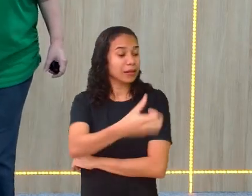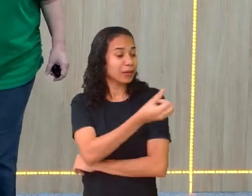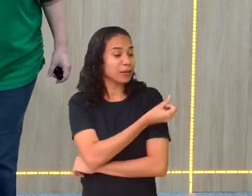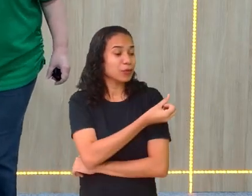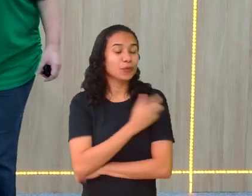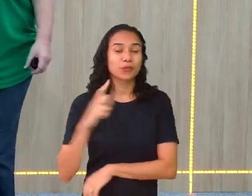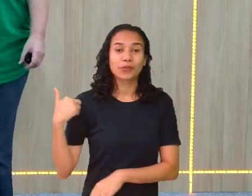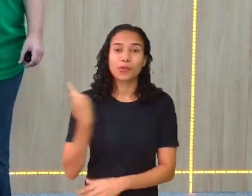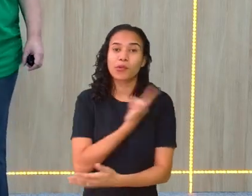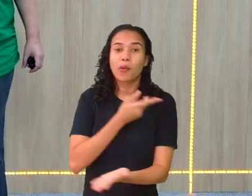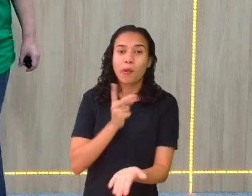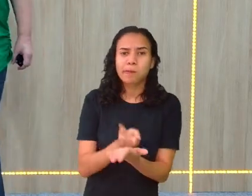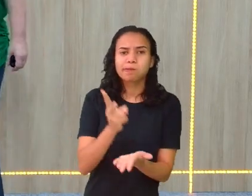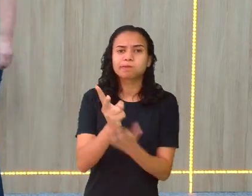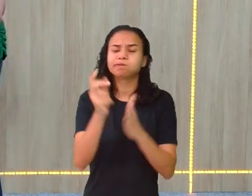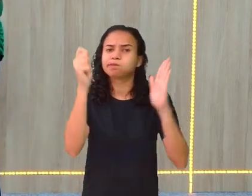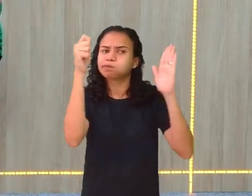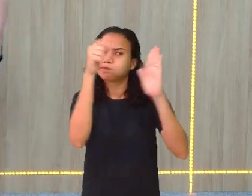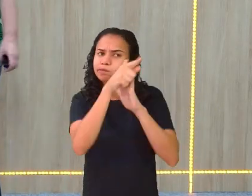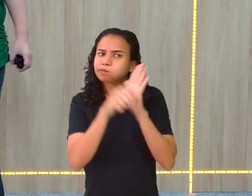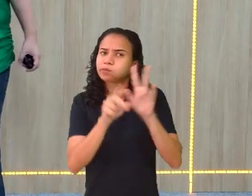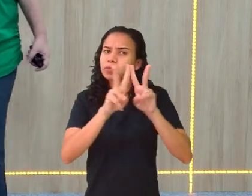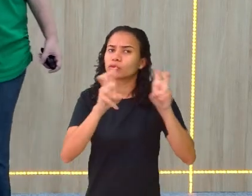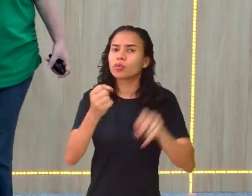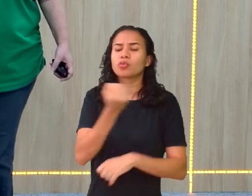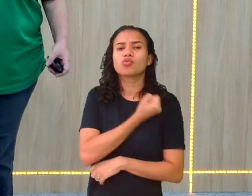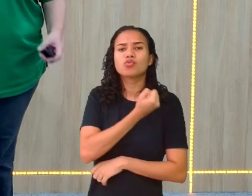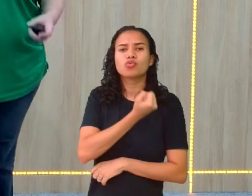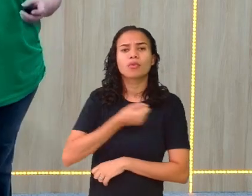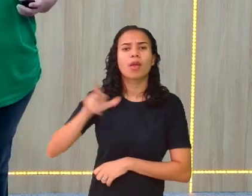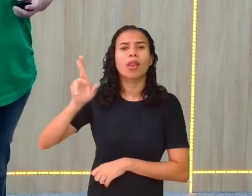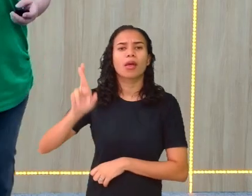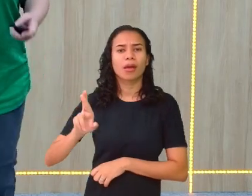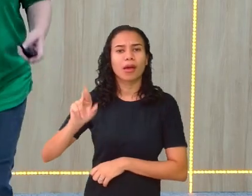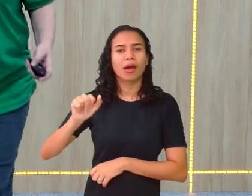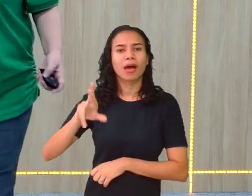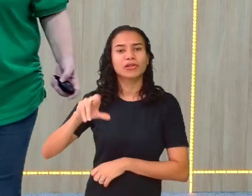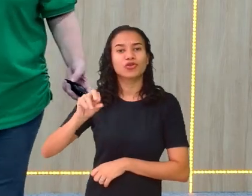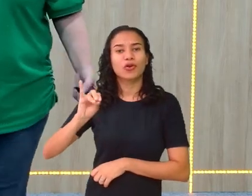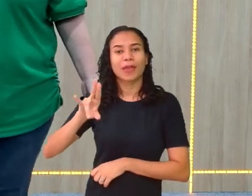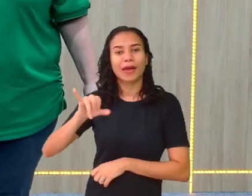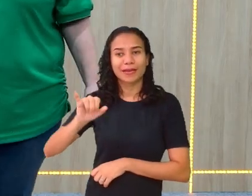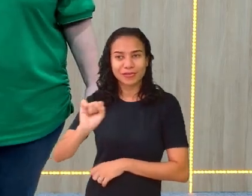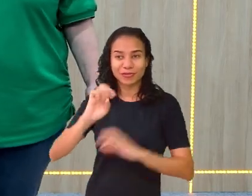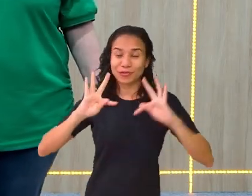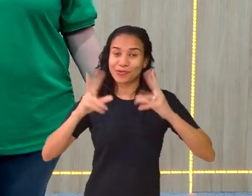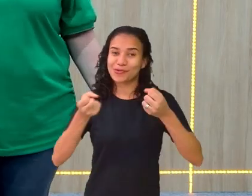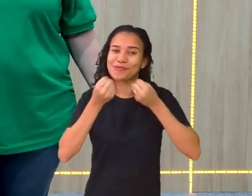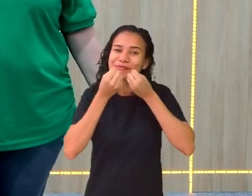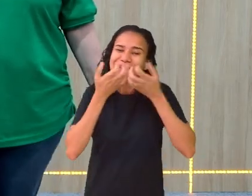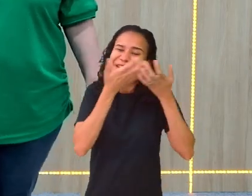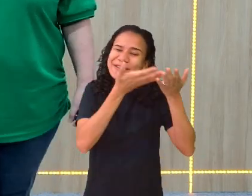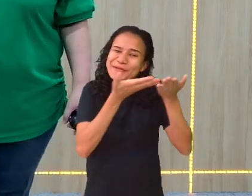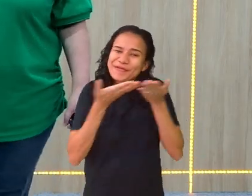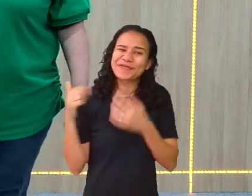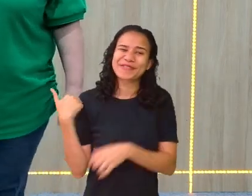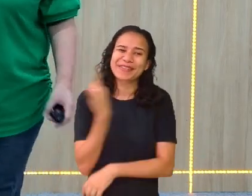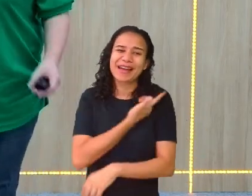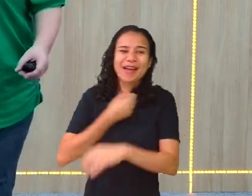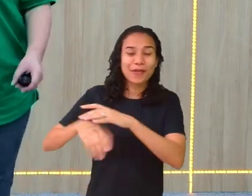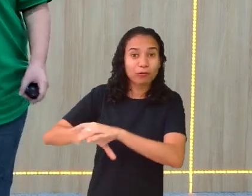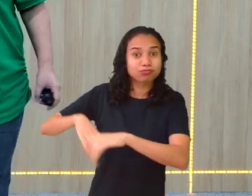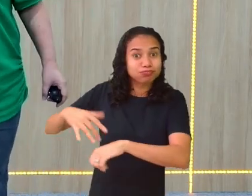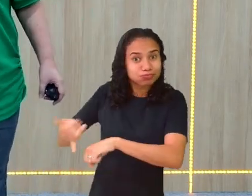continuidade aos problemas com os números racionais. Bom, sejam todos bem-vindos ao nosso canal.